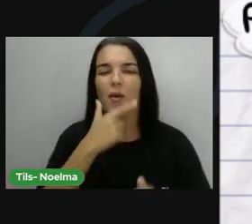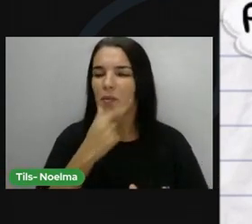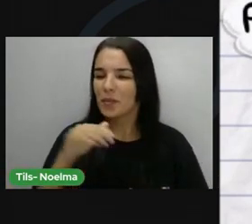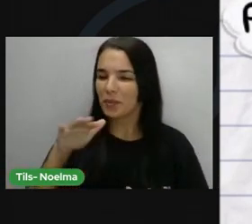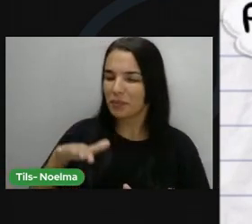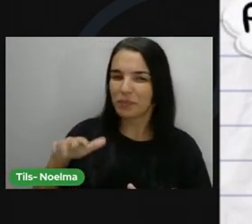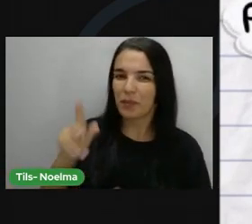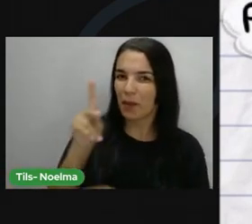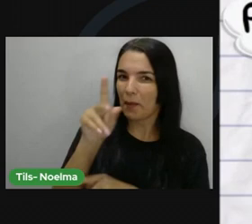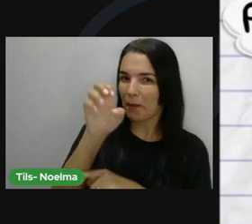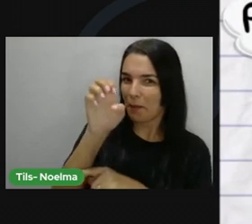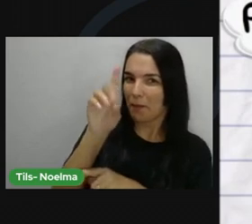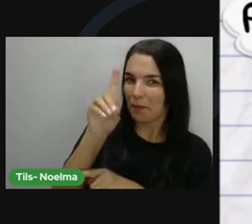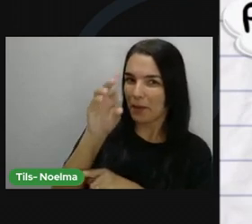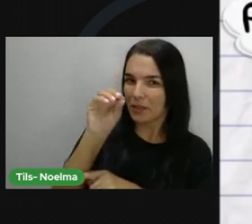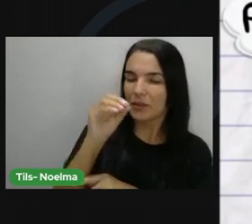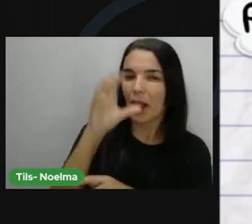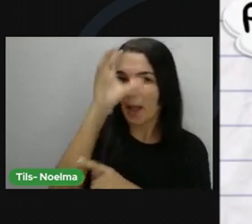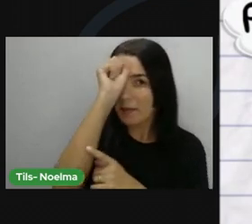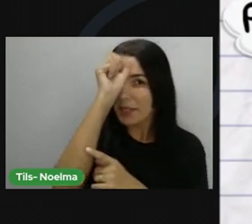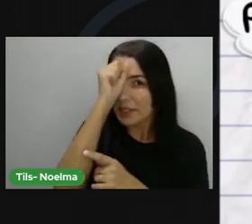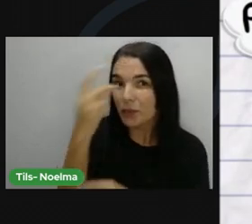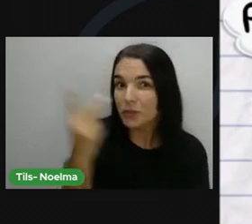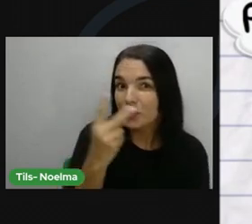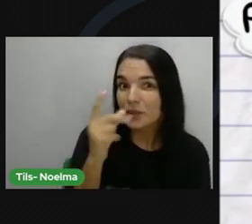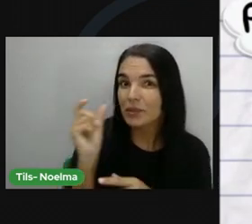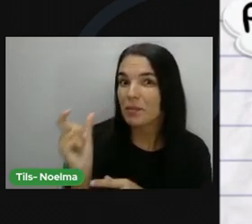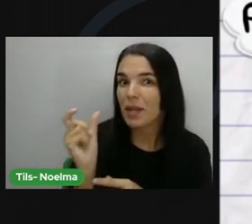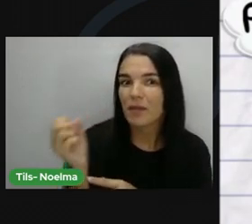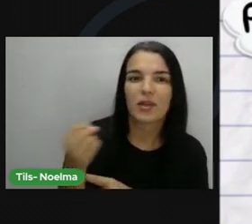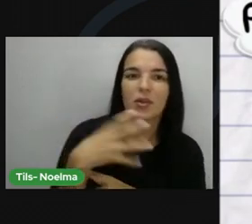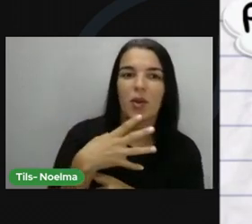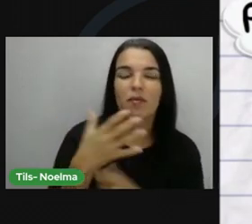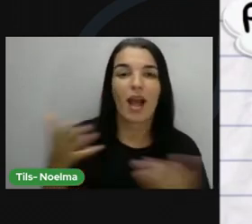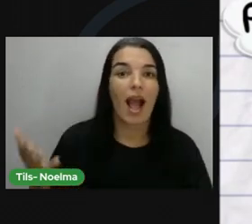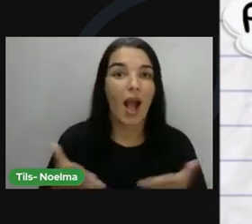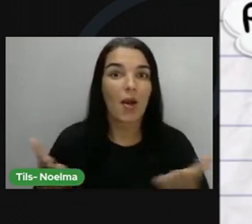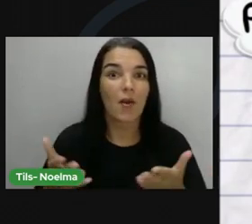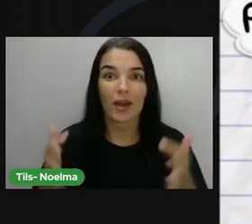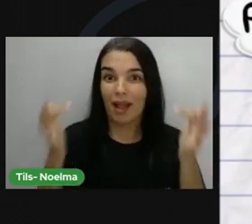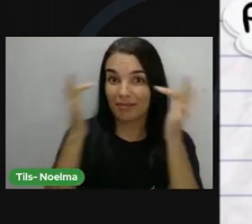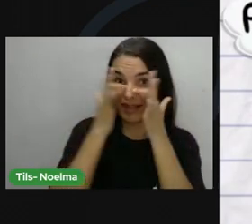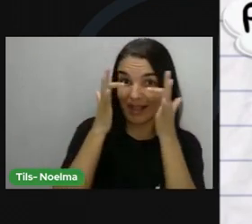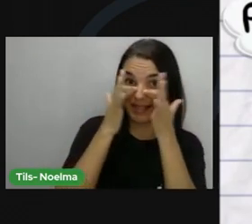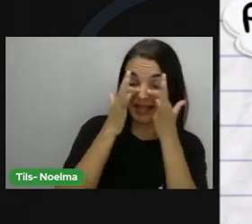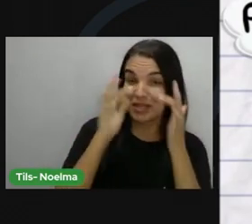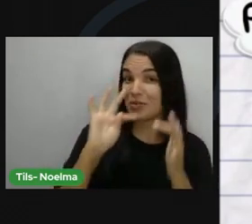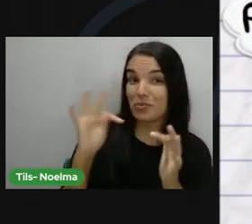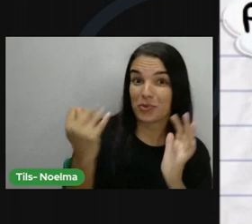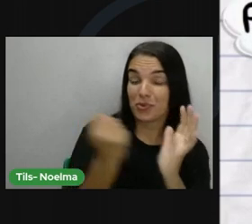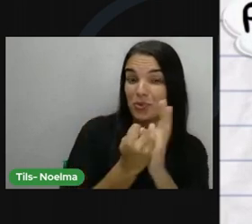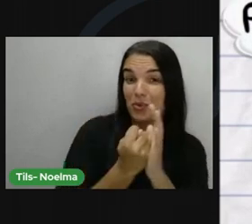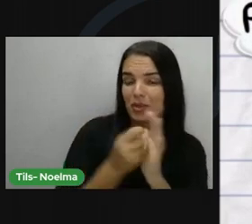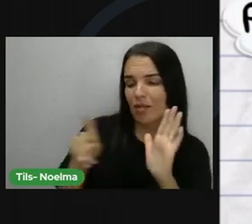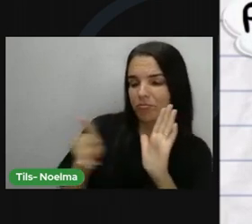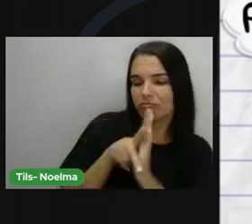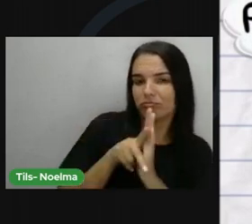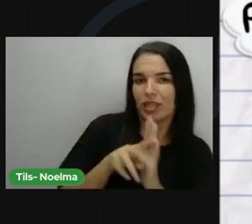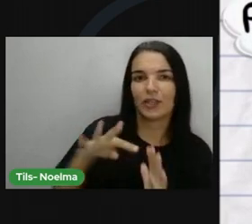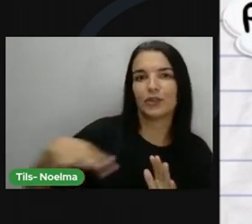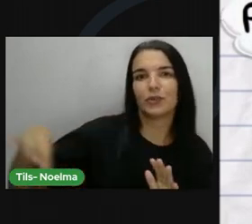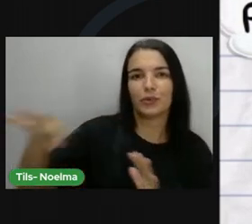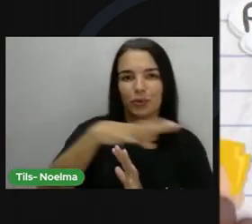Aprendeu o significado de mais duas palavras novas. Agora ele vai ficar muito atento a todos os patrimônios dele e de todo mundo.